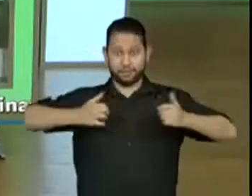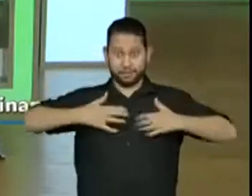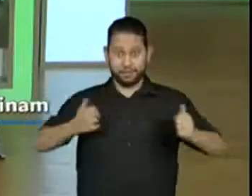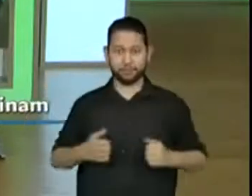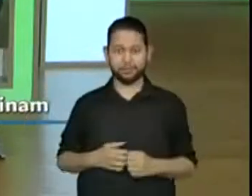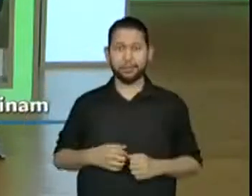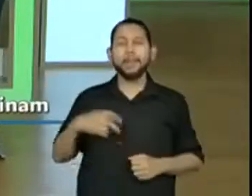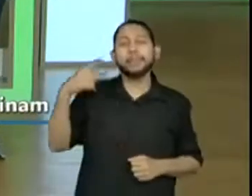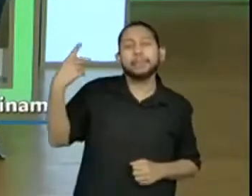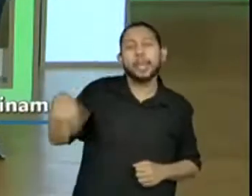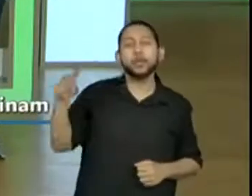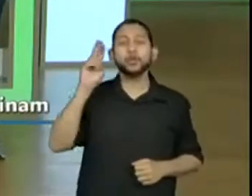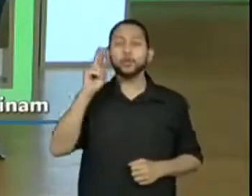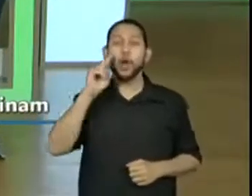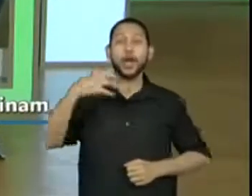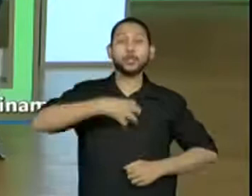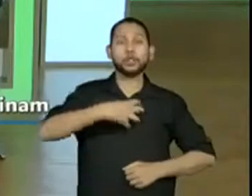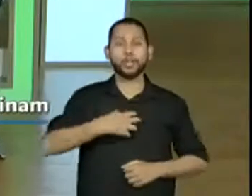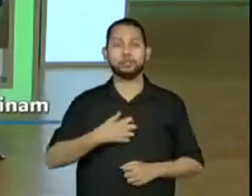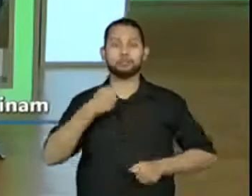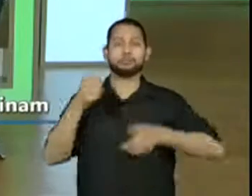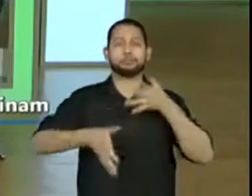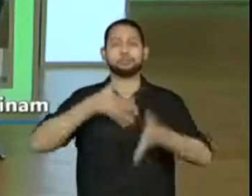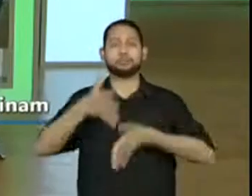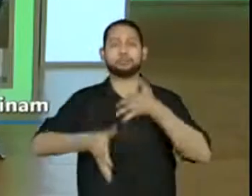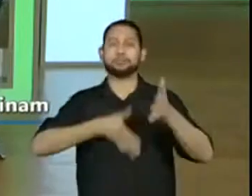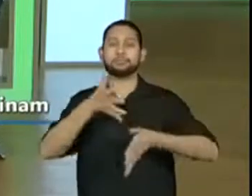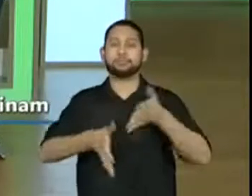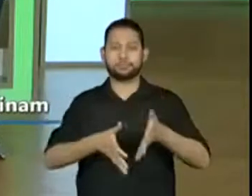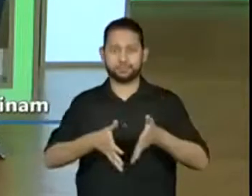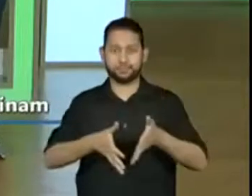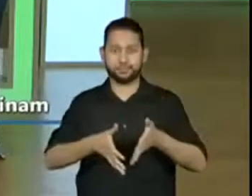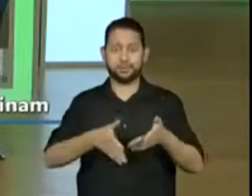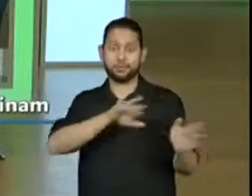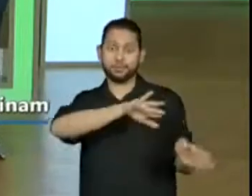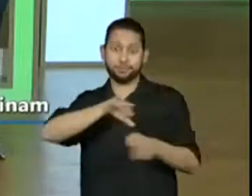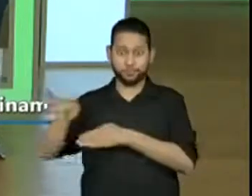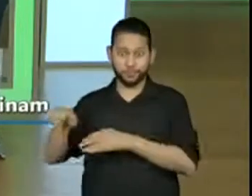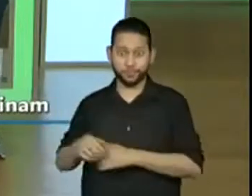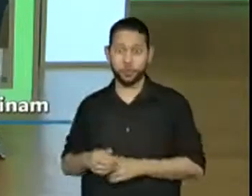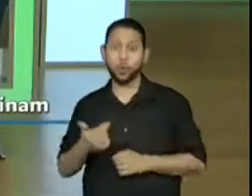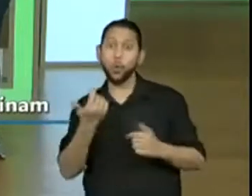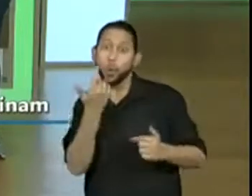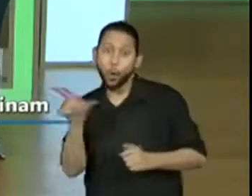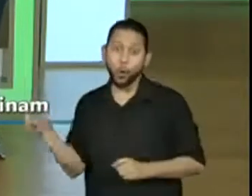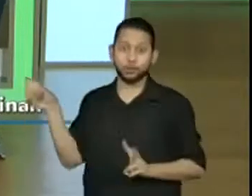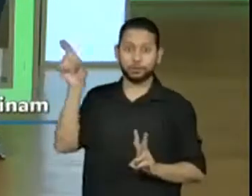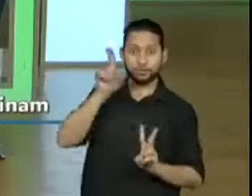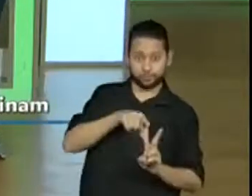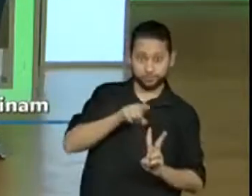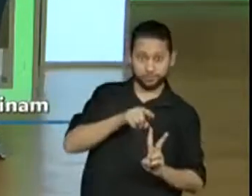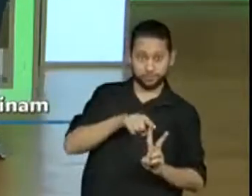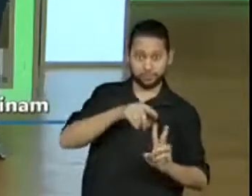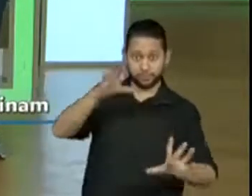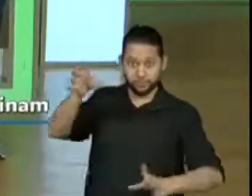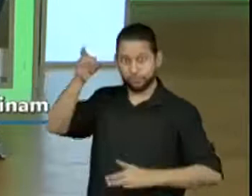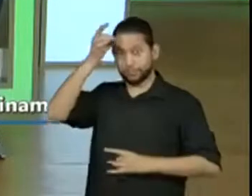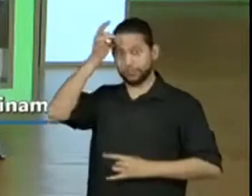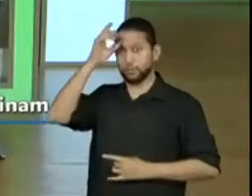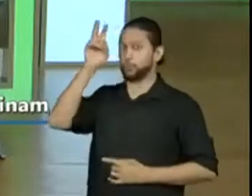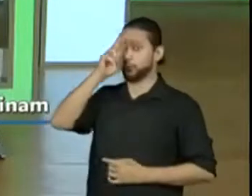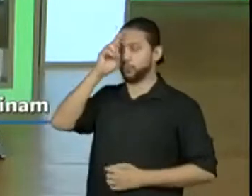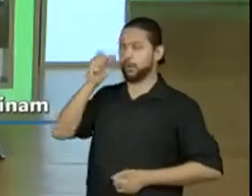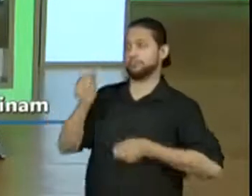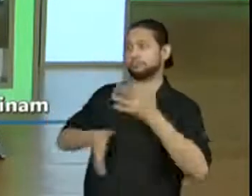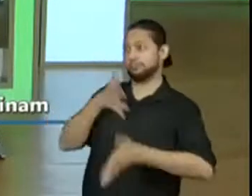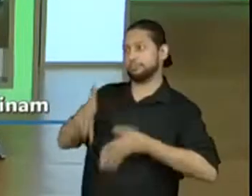com a sua professora e façam um debate para ver quem que estava certo, o homem 1, o bajulador ou o homem 2, o